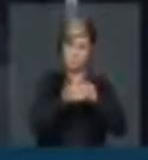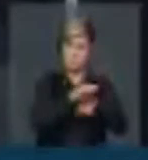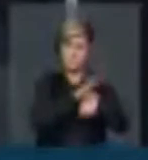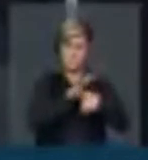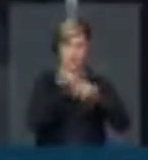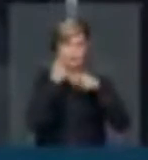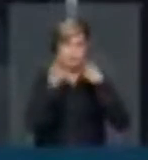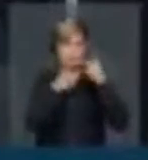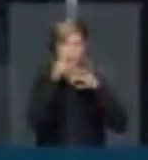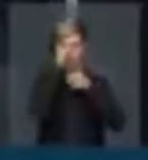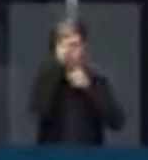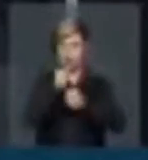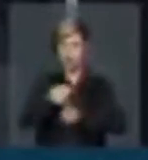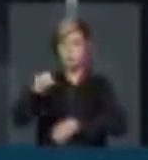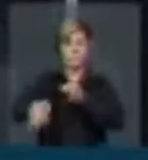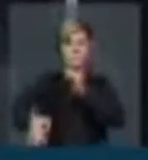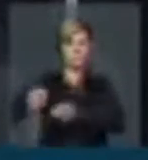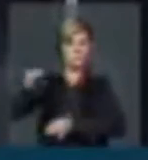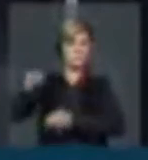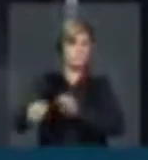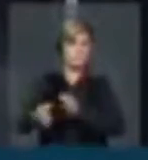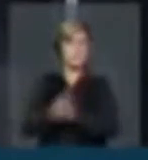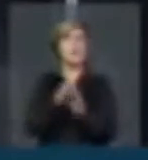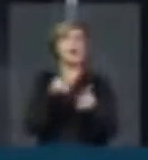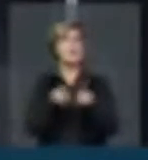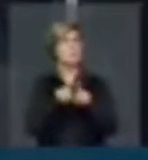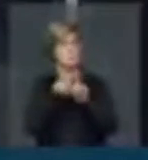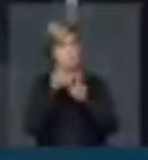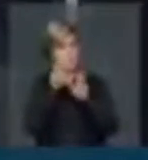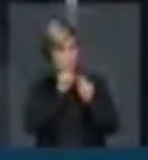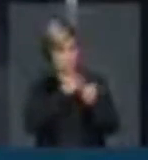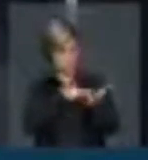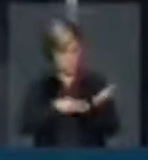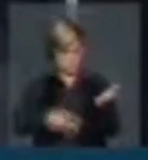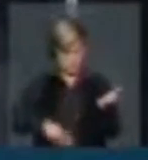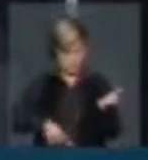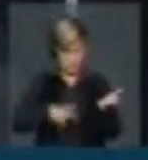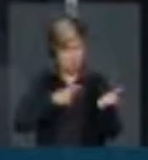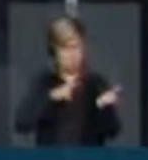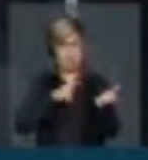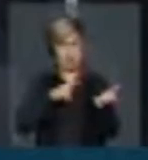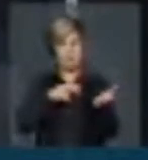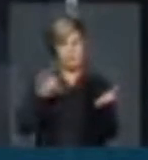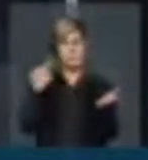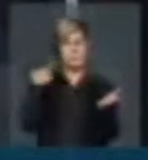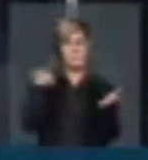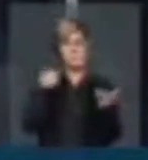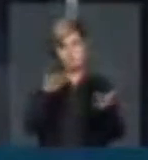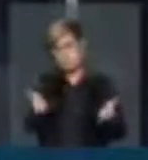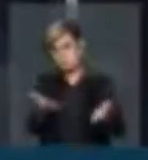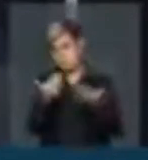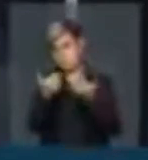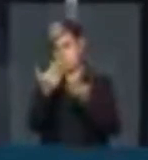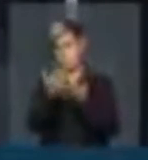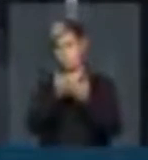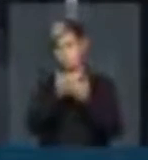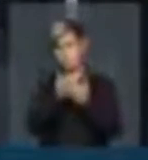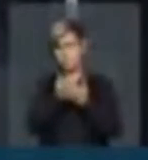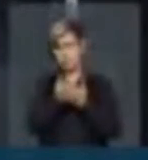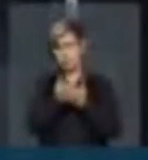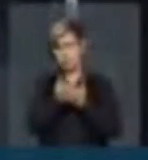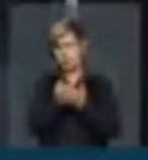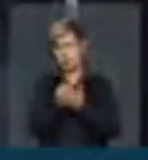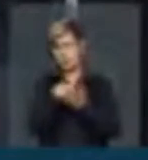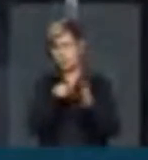dispõe sobre o Poder Judiciário. Entre as atribuições do Ministério Público está o de promover o inquérito civil para a defesa do